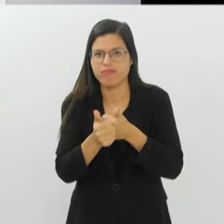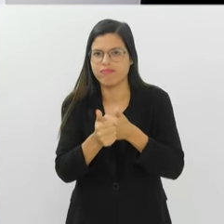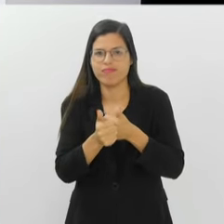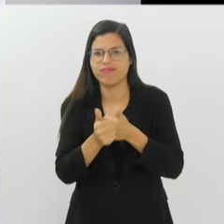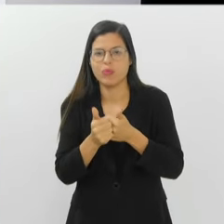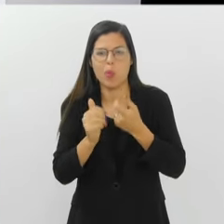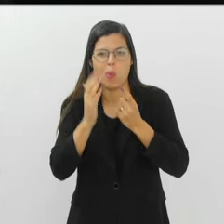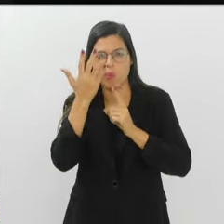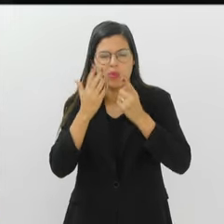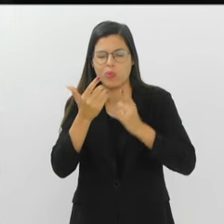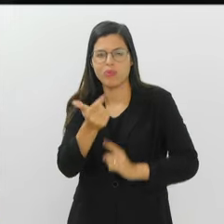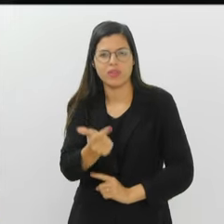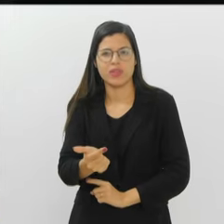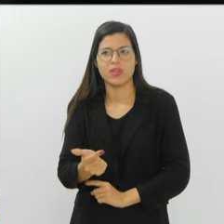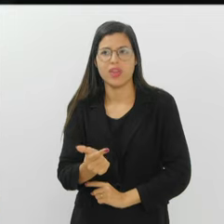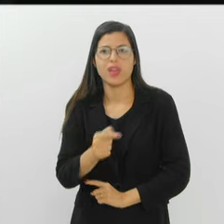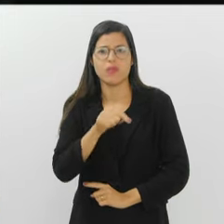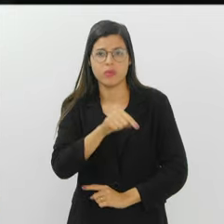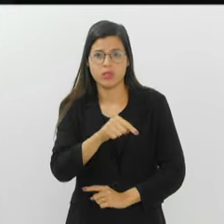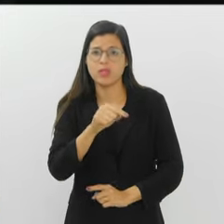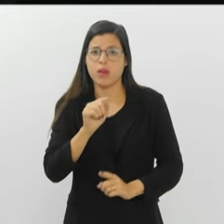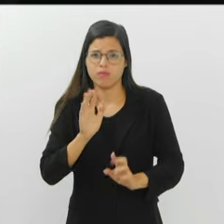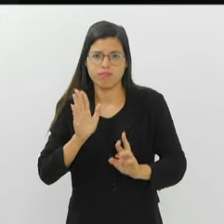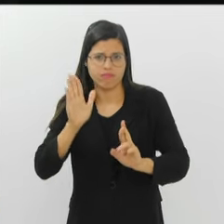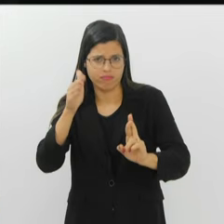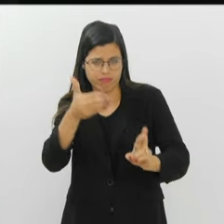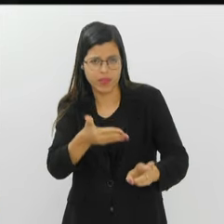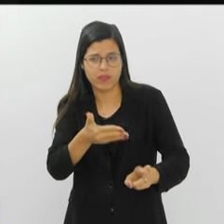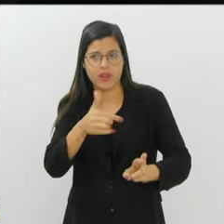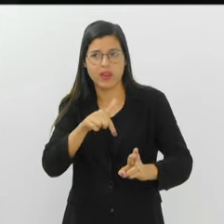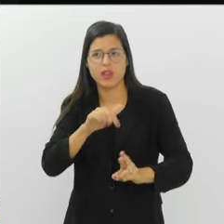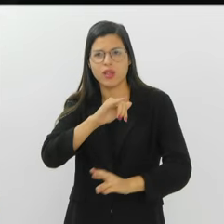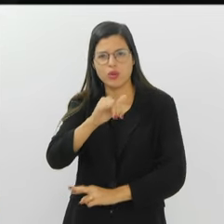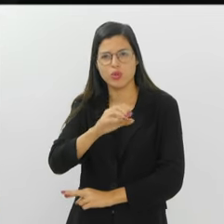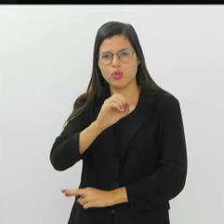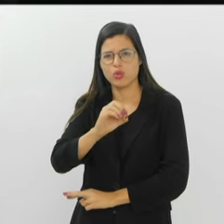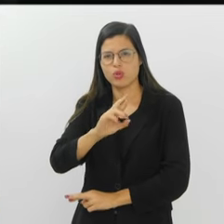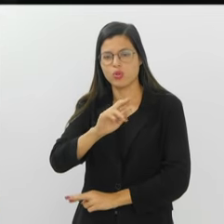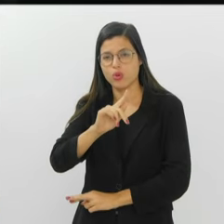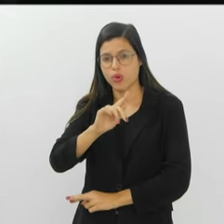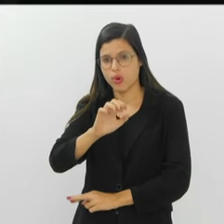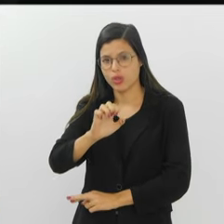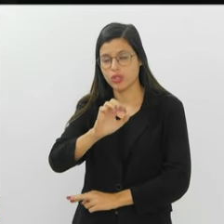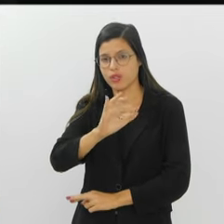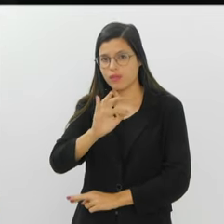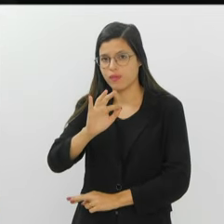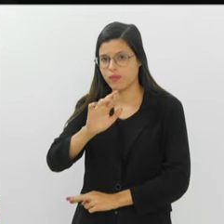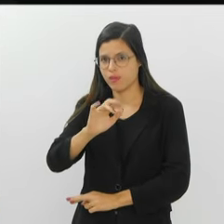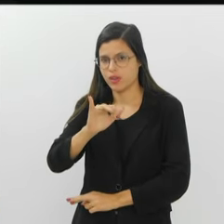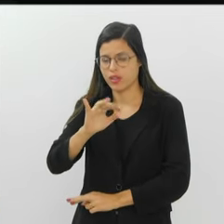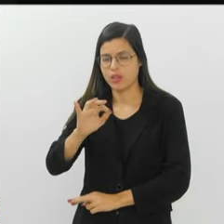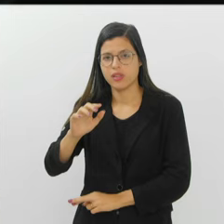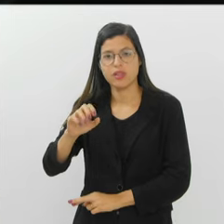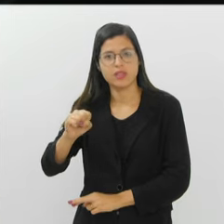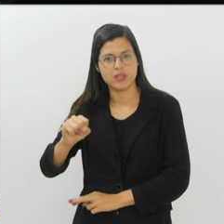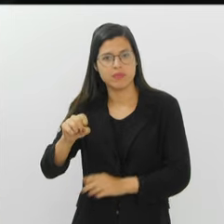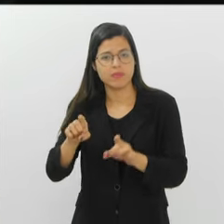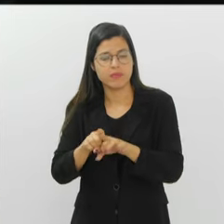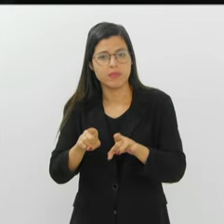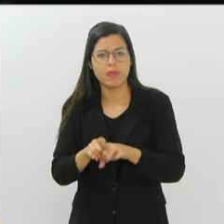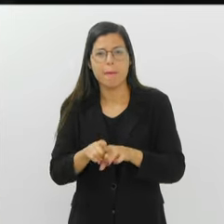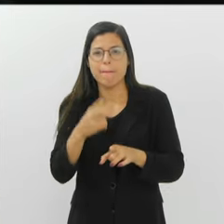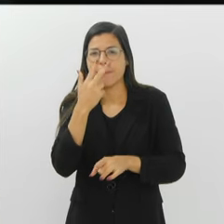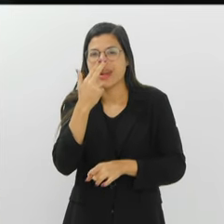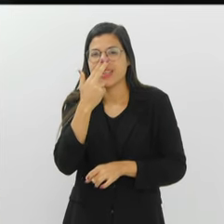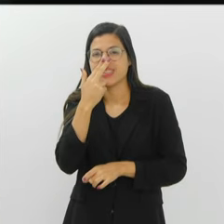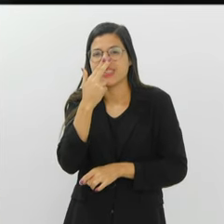que você tem vários campeonatos, você é uma figura de renome, o Jorge Freitas... Eu sinto que falta um pouco